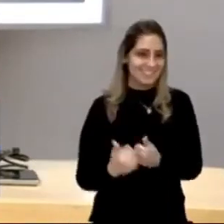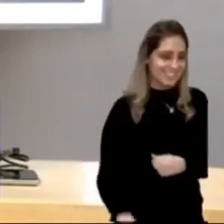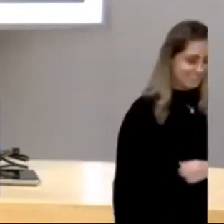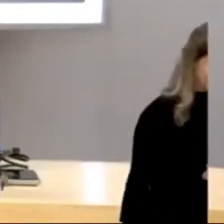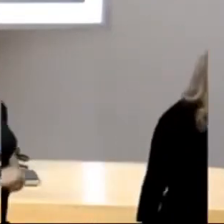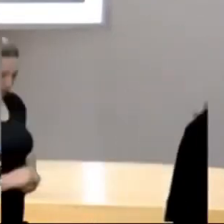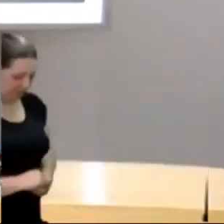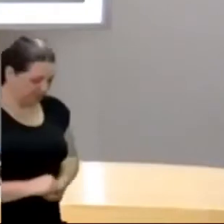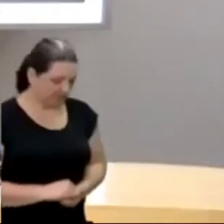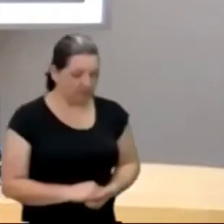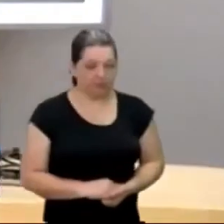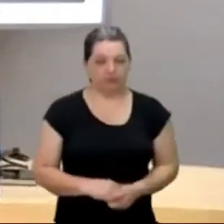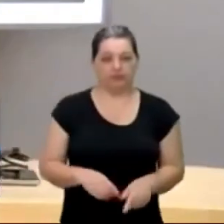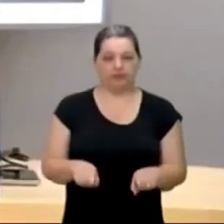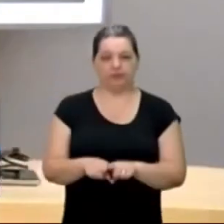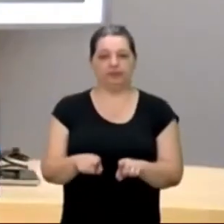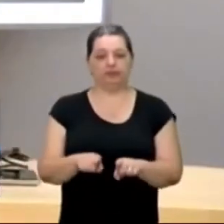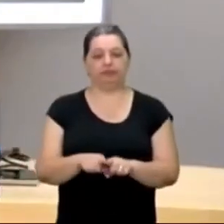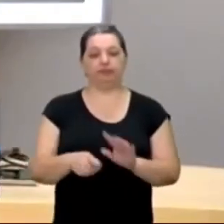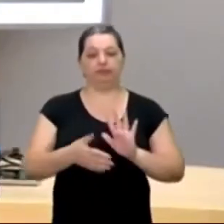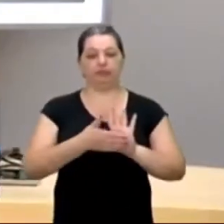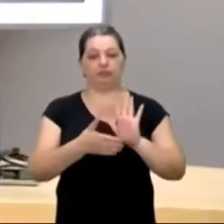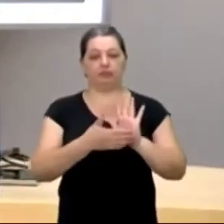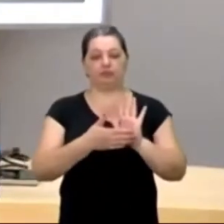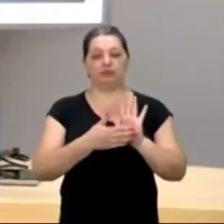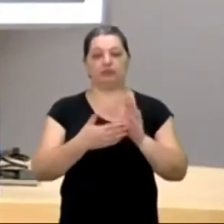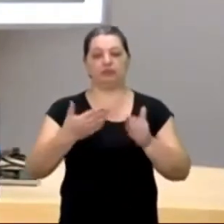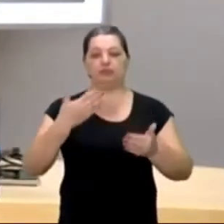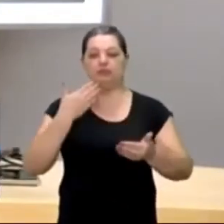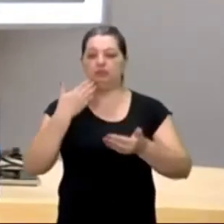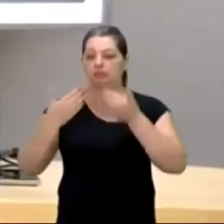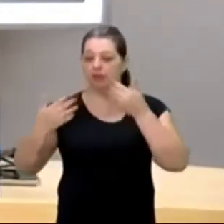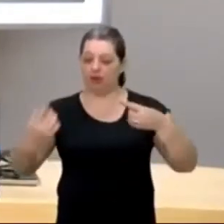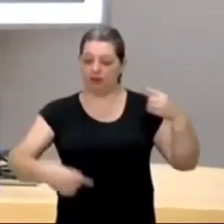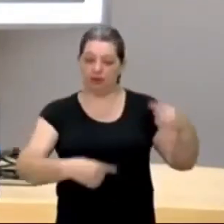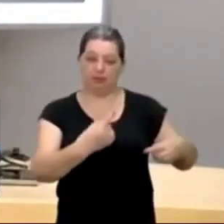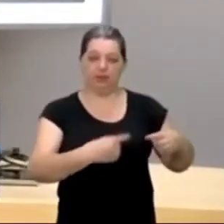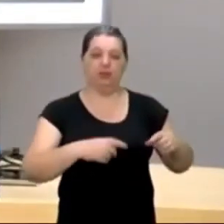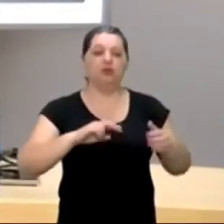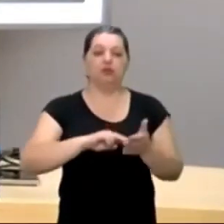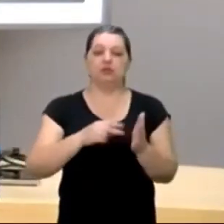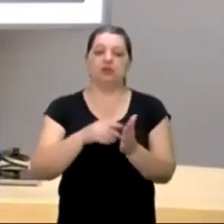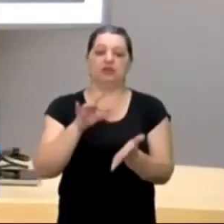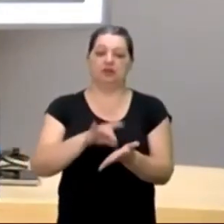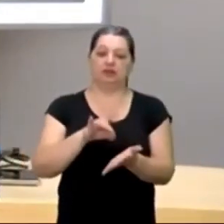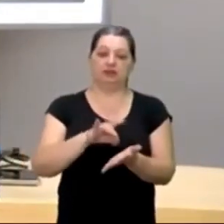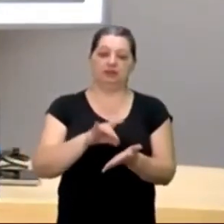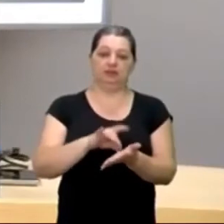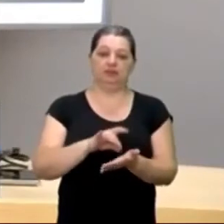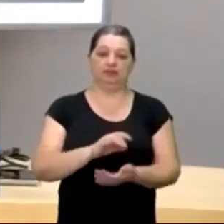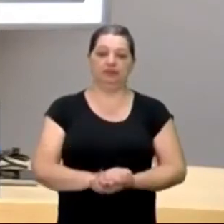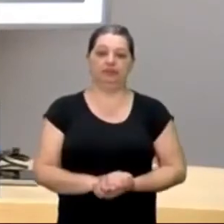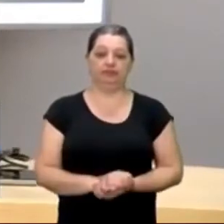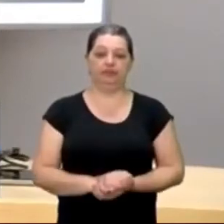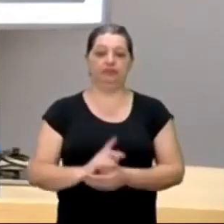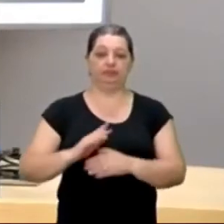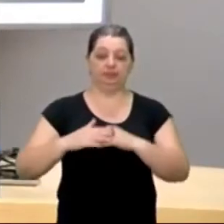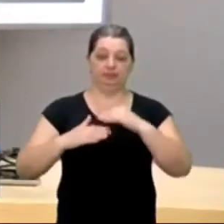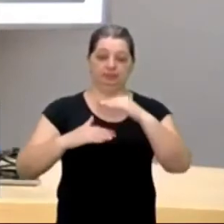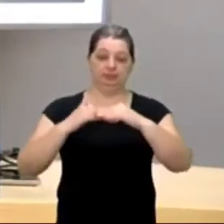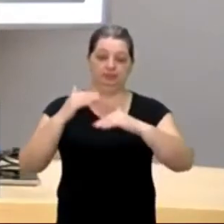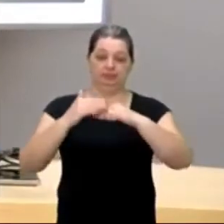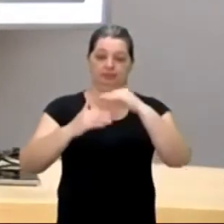reconstrução que esse livro se propõe. O debate sobre o que é a verdade, o que é essa reconstrução histórica. E nessa reconstrução,